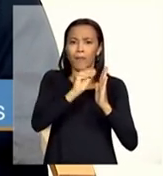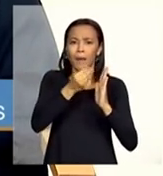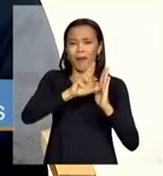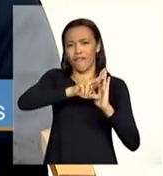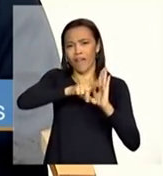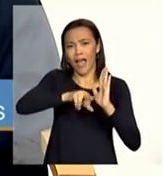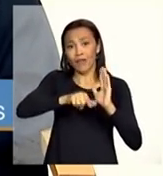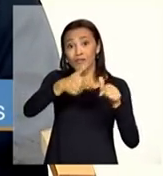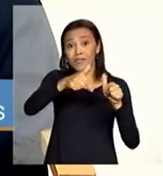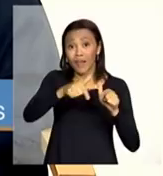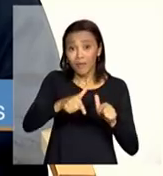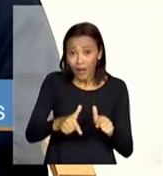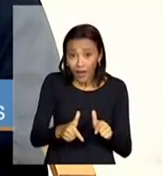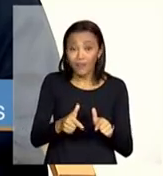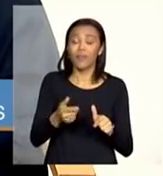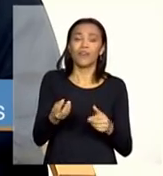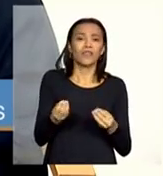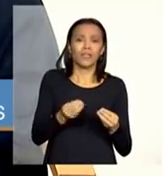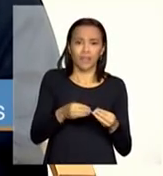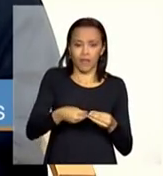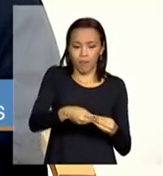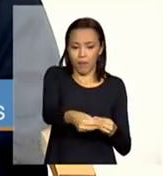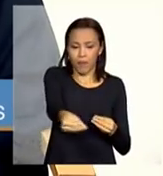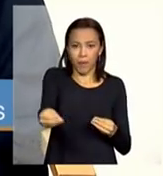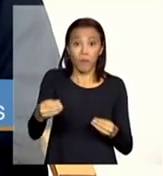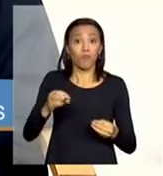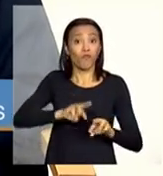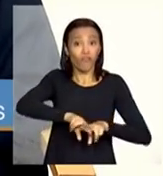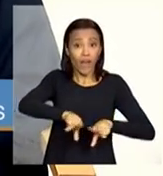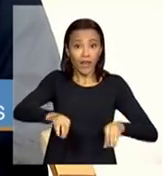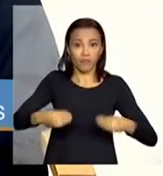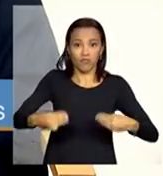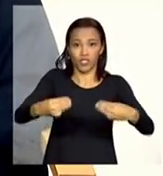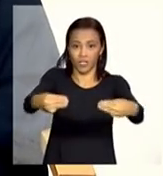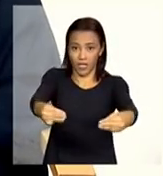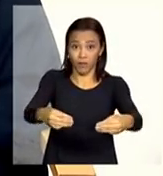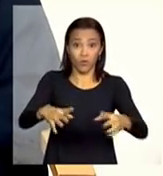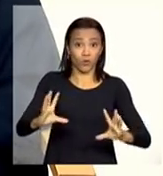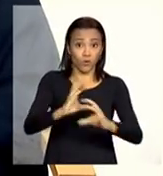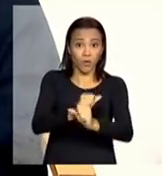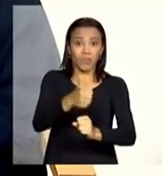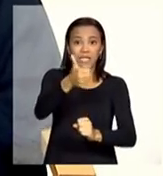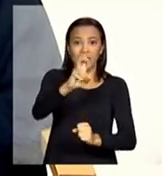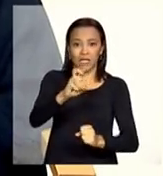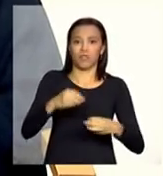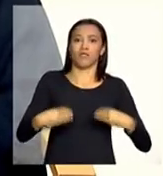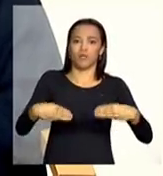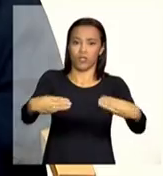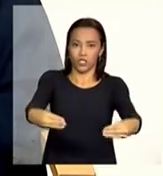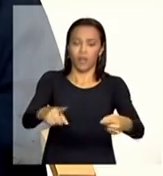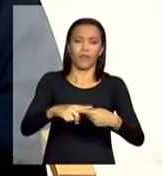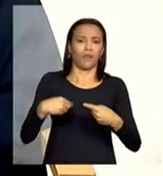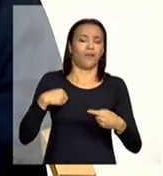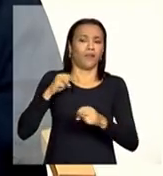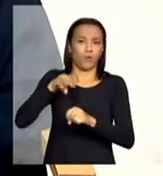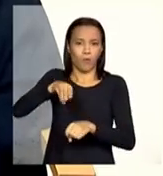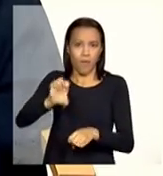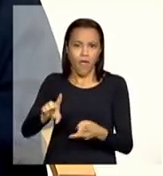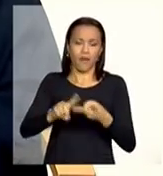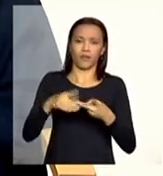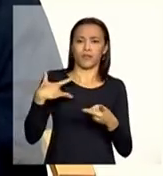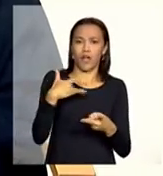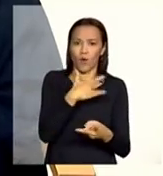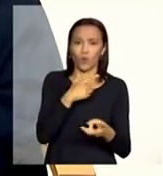estão distribuídas por vários ministérios compõem esse plano 15 ministérios então assim envolve área de educação saúde